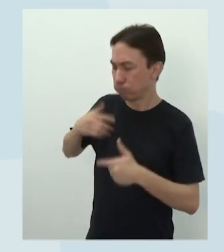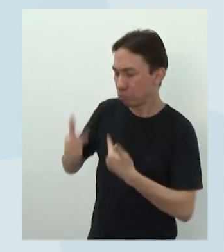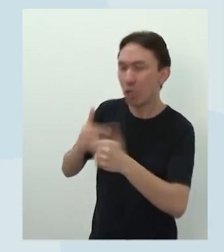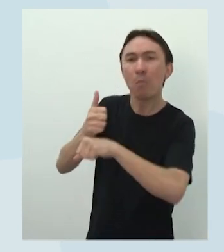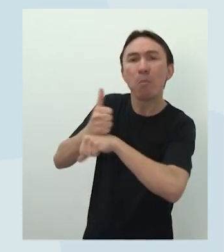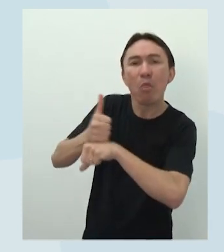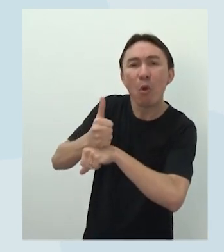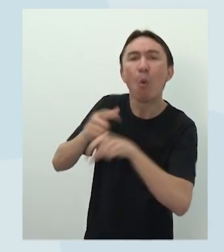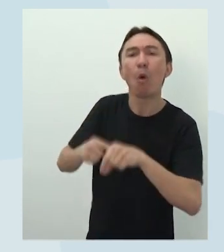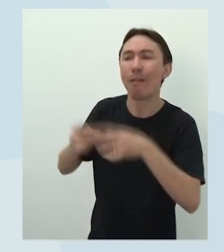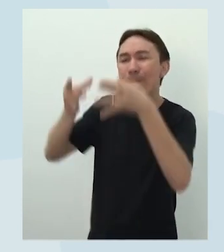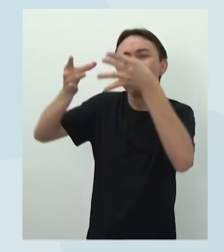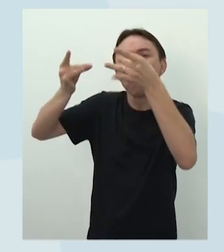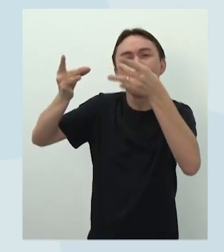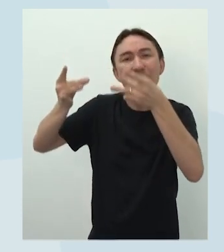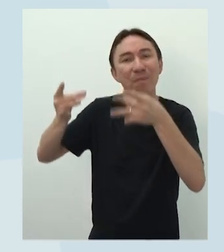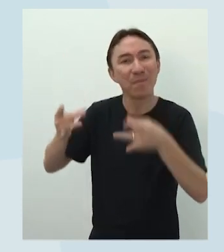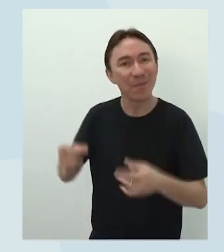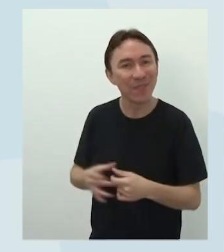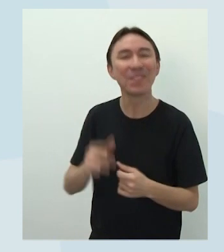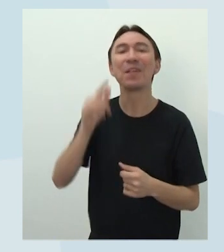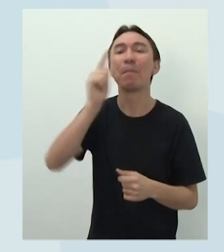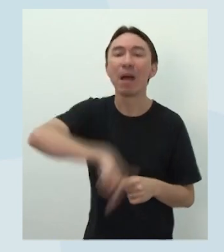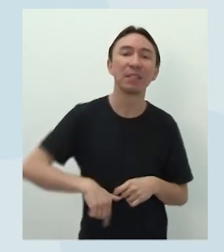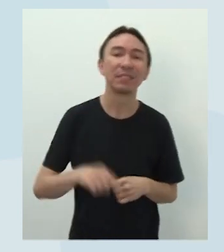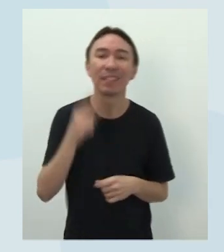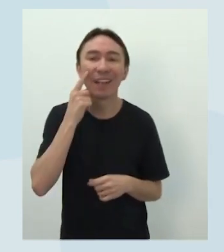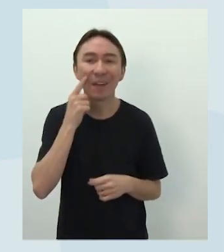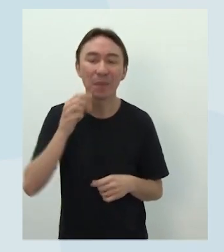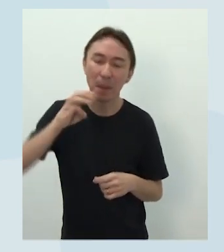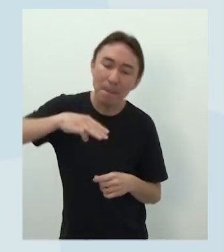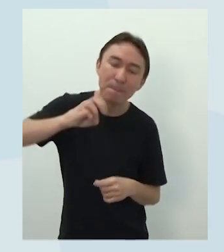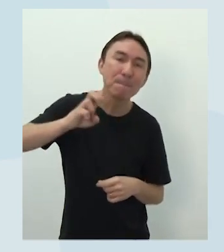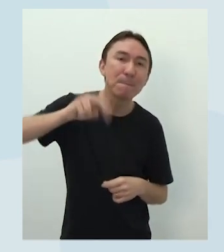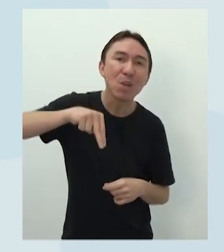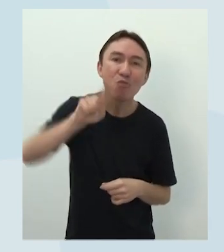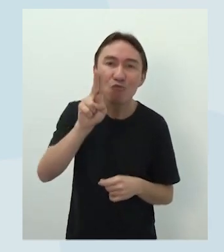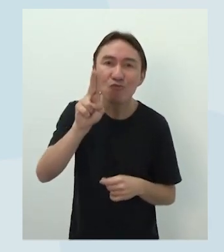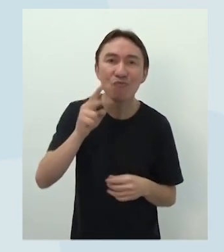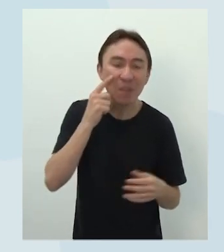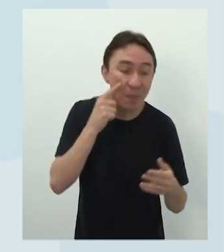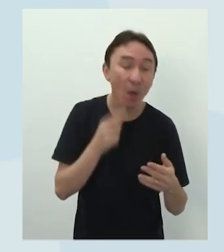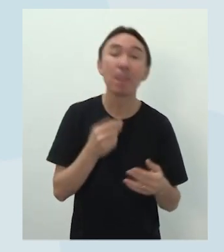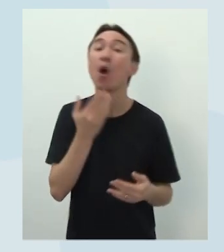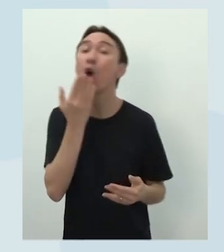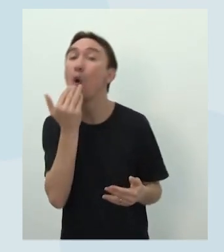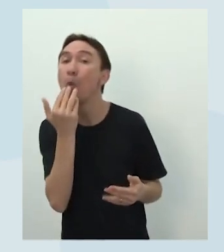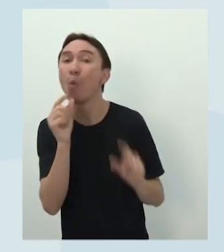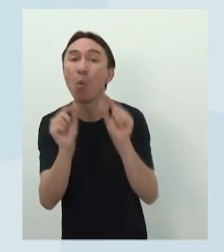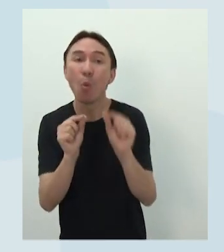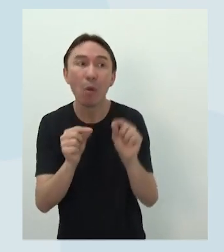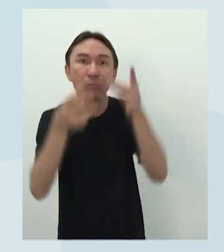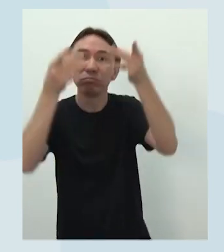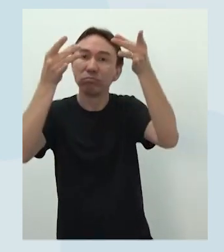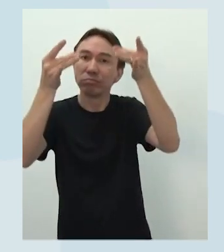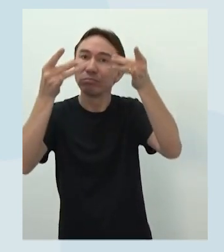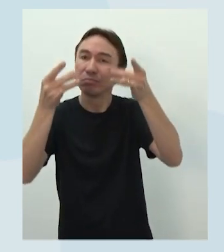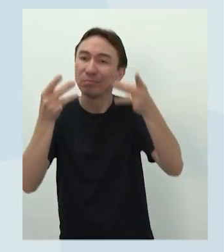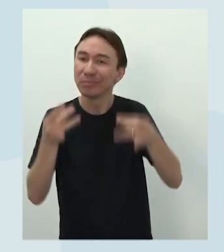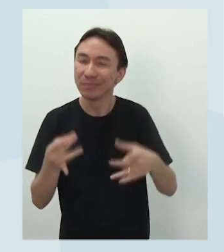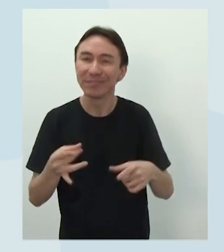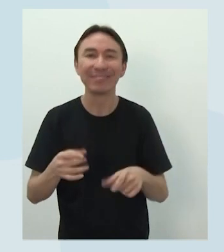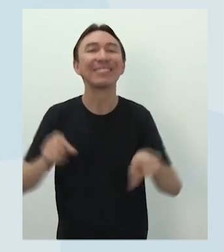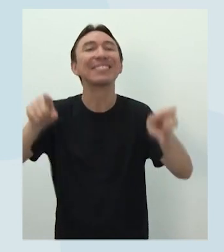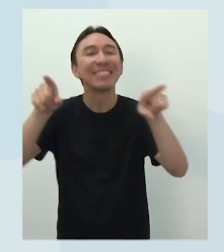No cardápio, gente tem ali todo o detalhamento das comidas que tem ali no restaurante. E a biografia, eu também